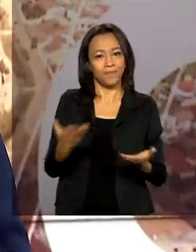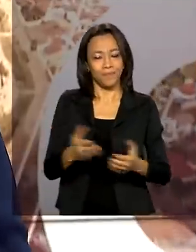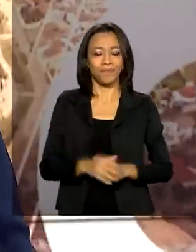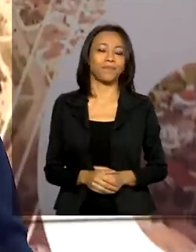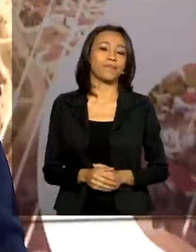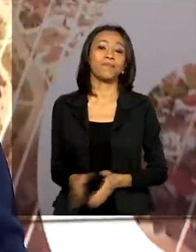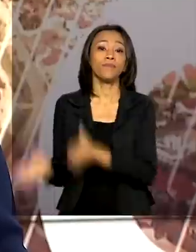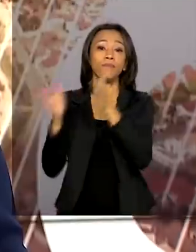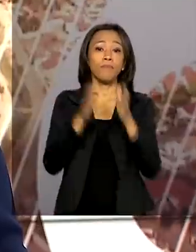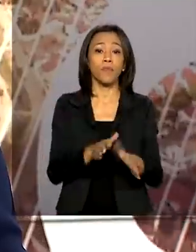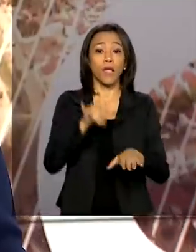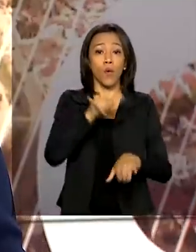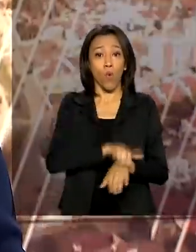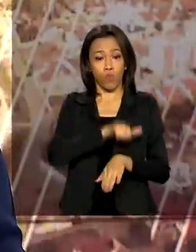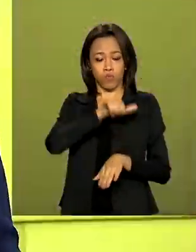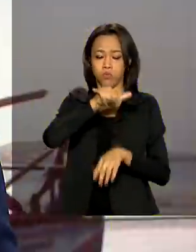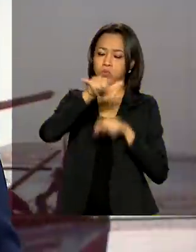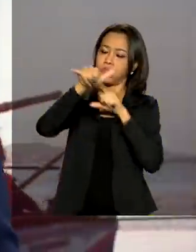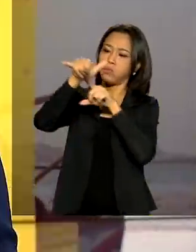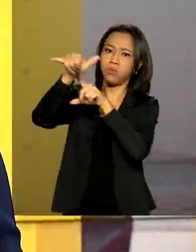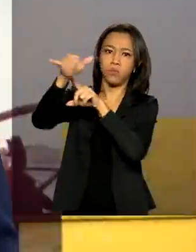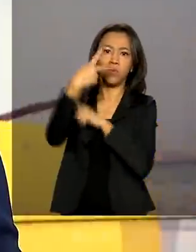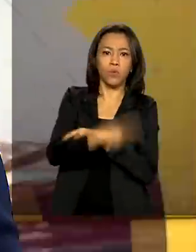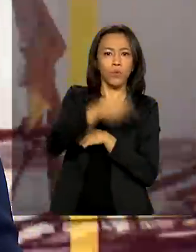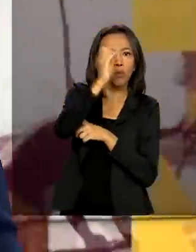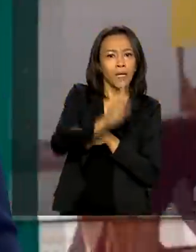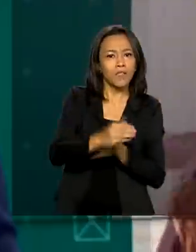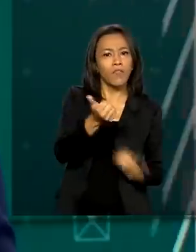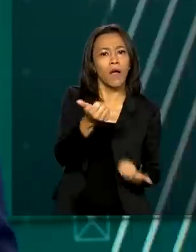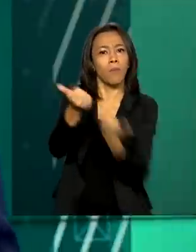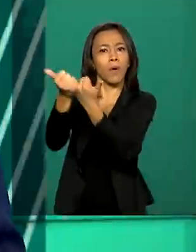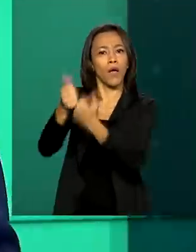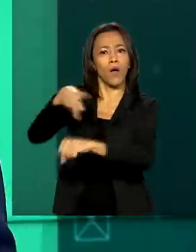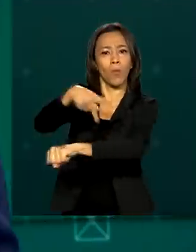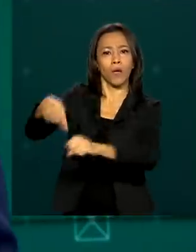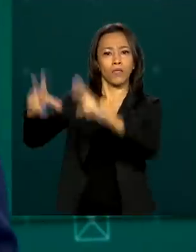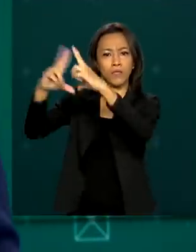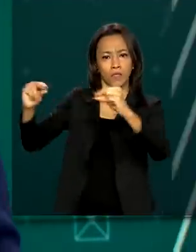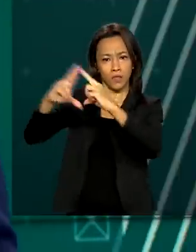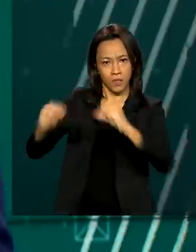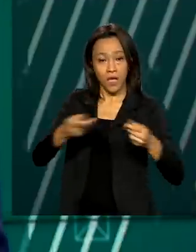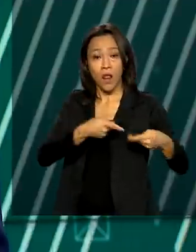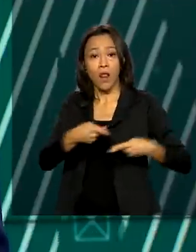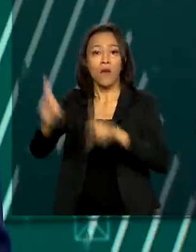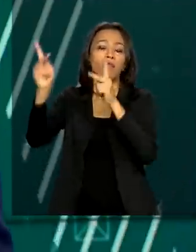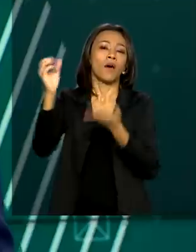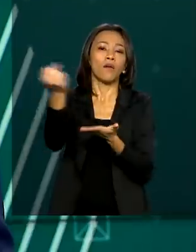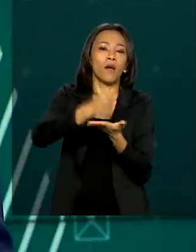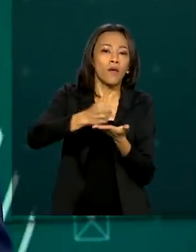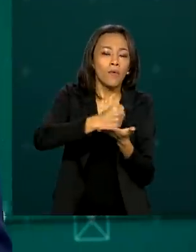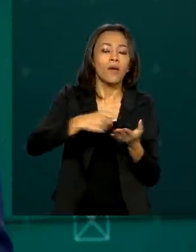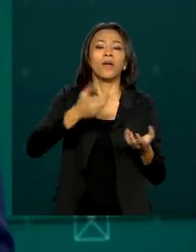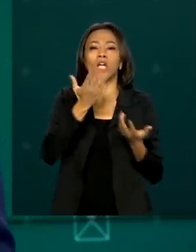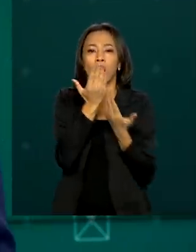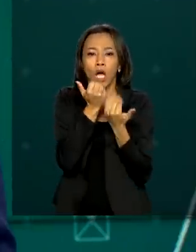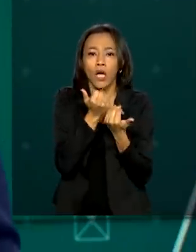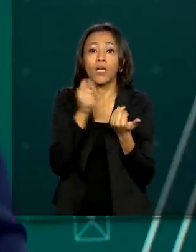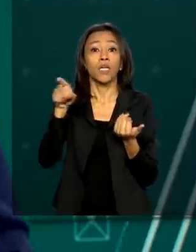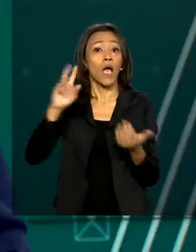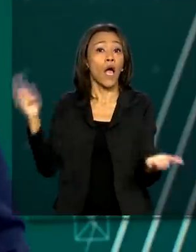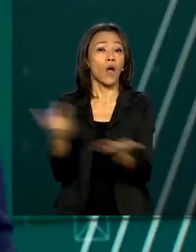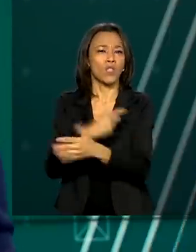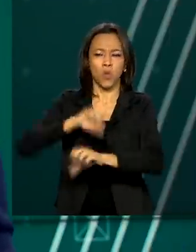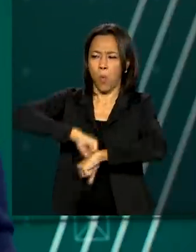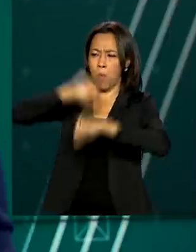Os aviões da Missão Humanitária Brasileira de Ajuda ao Líbano, que levaram alimentos e medicamentos para as vítimas da explosão em Beirute,